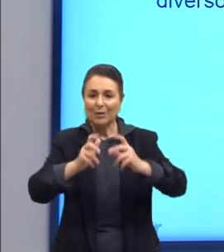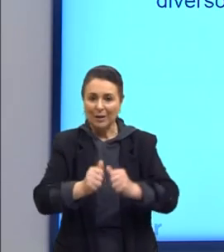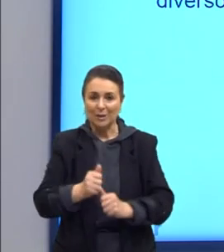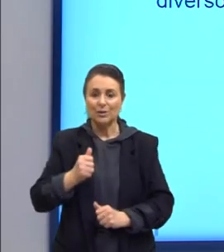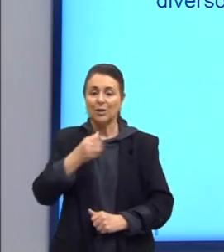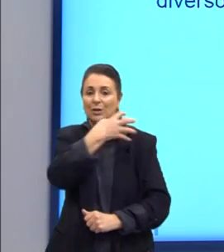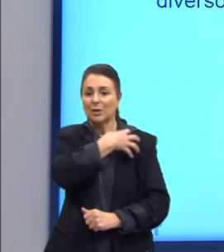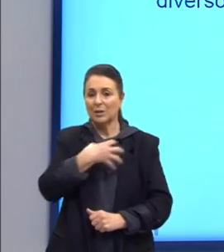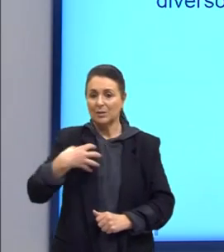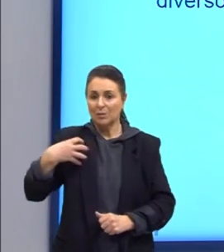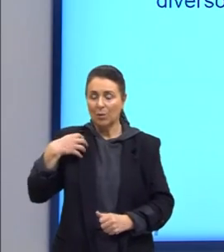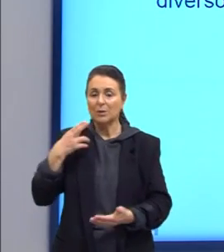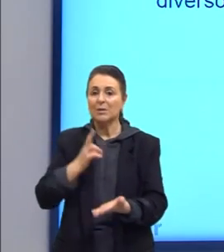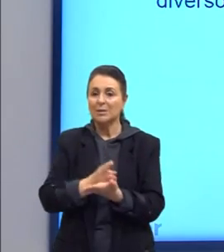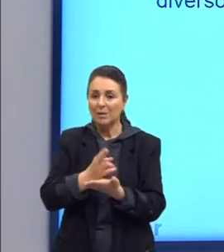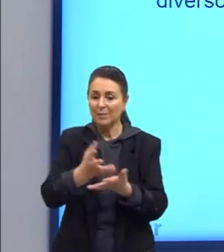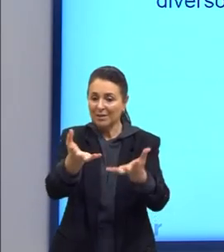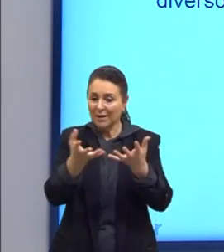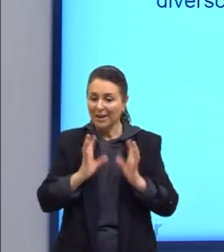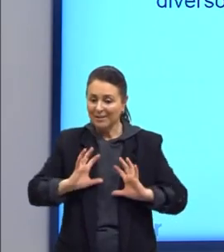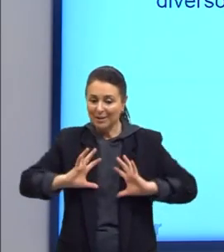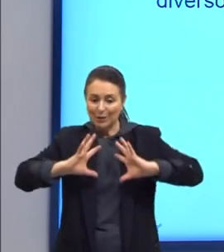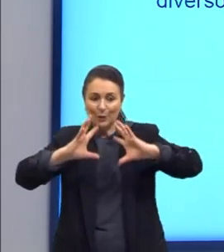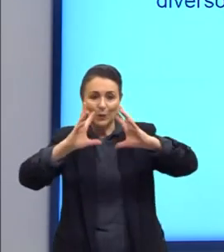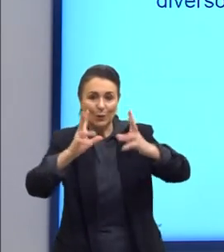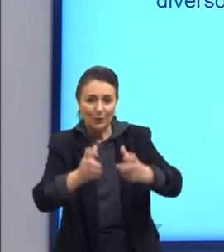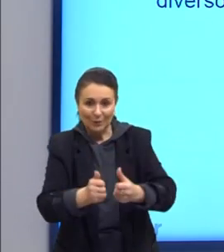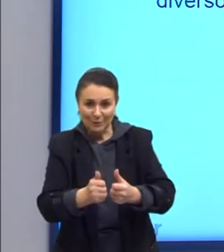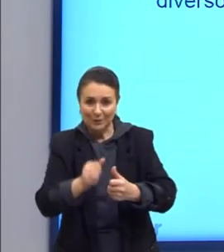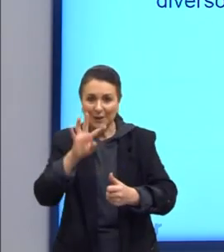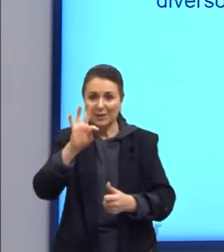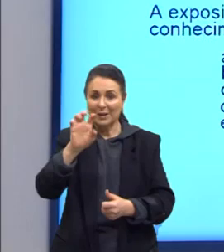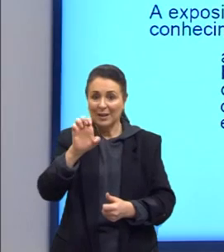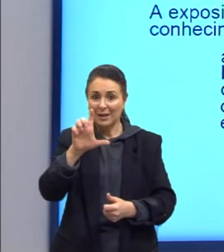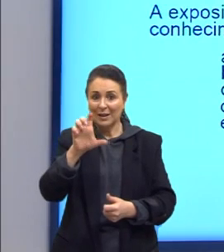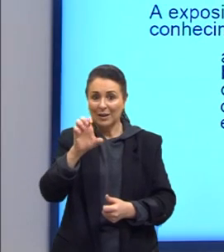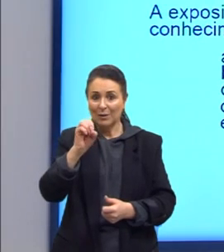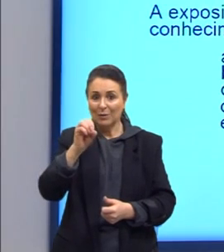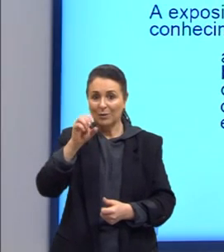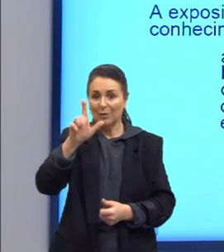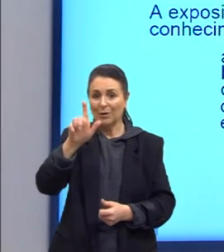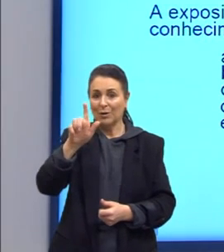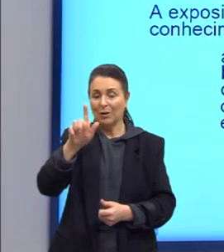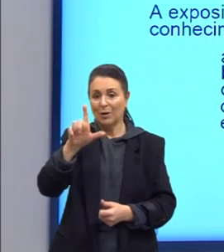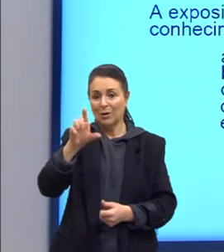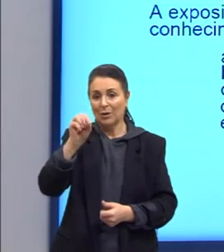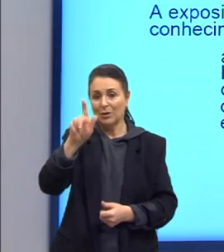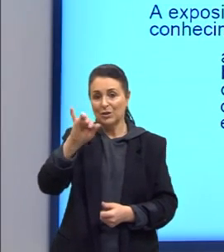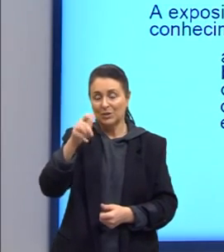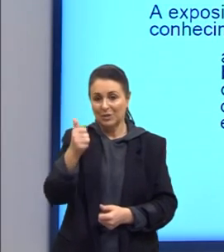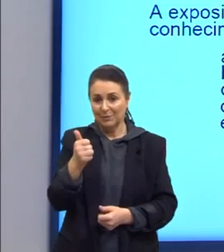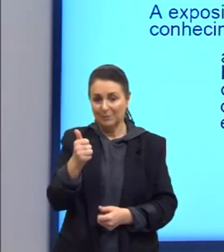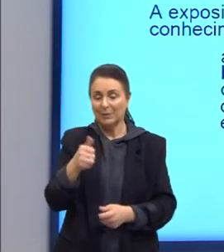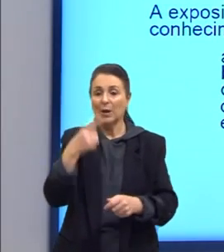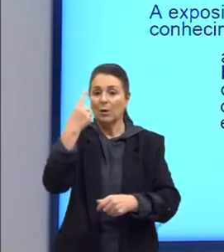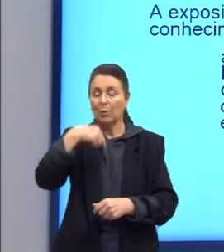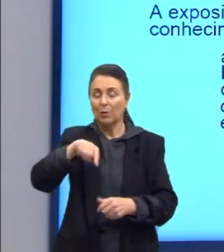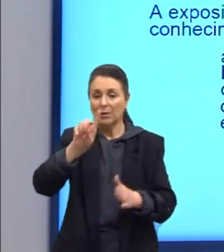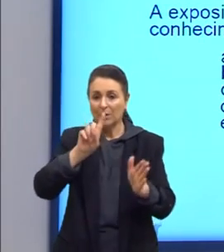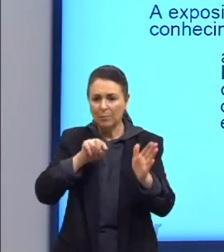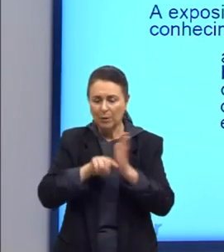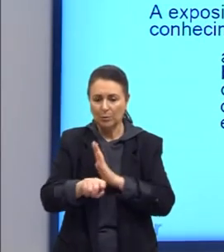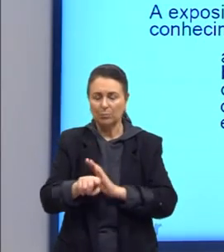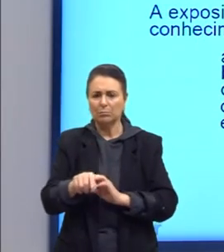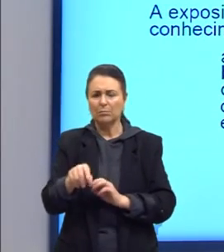E Aristóteles sempre busca essa questão da totalidade. A teleologia de Aristóteles, não esqueçam disso. Outra questão. Então, há